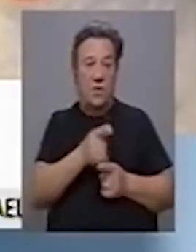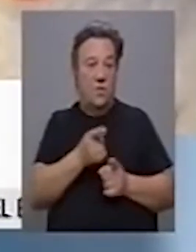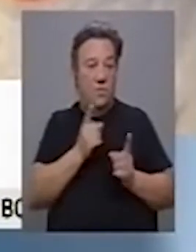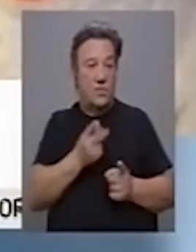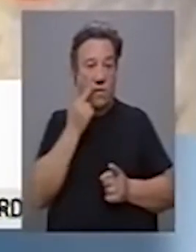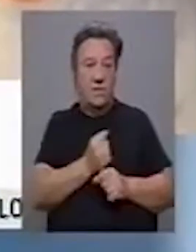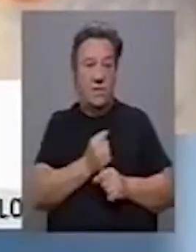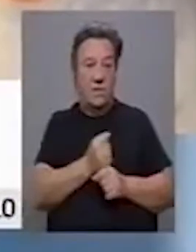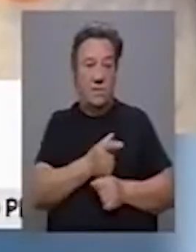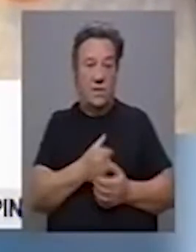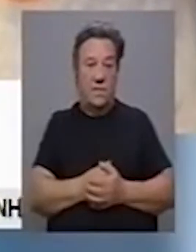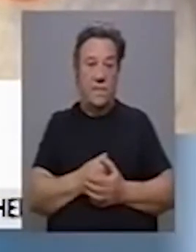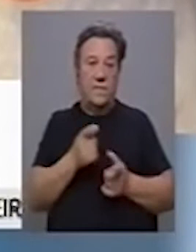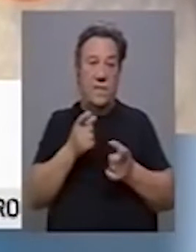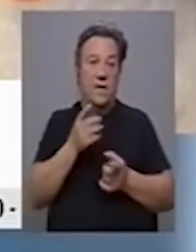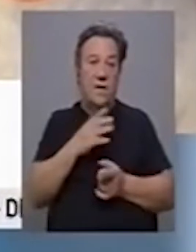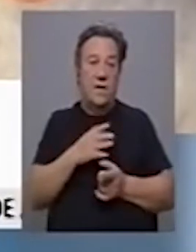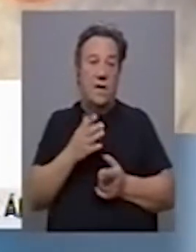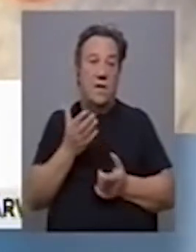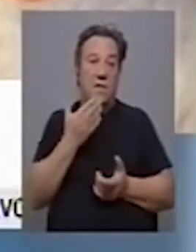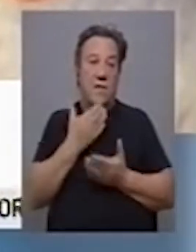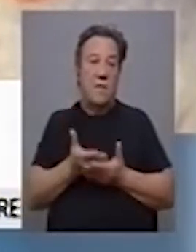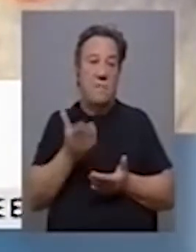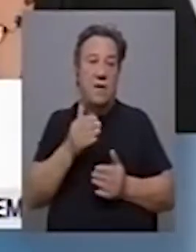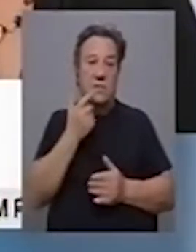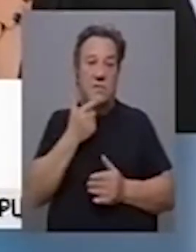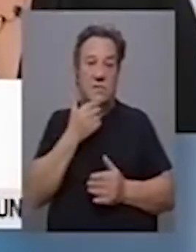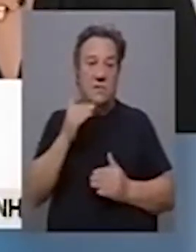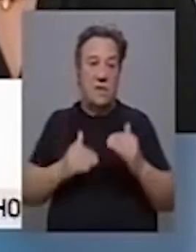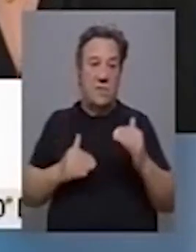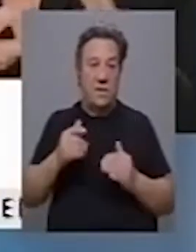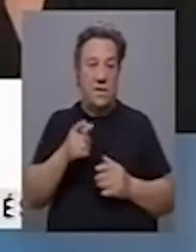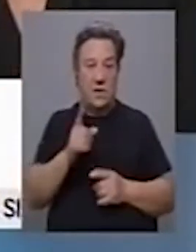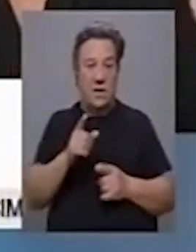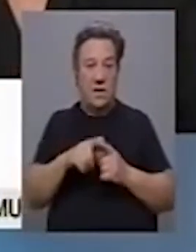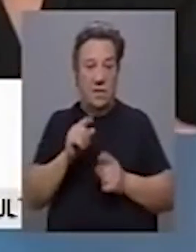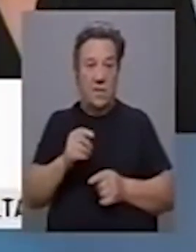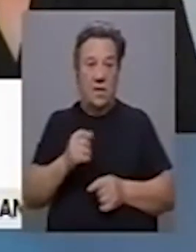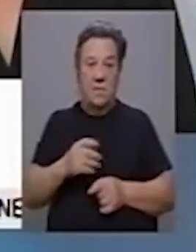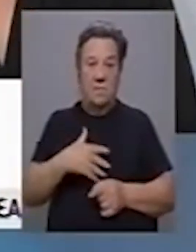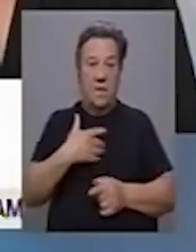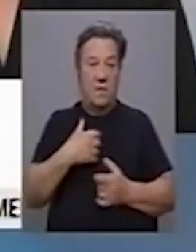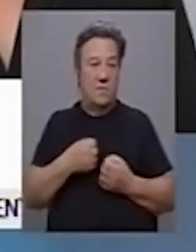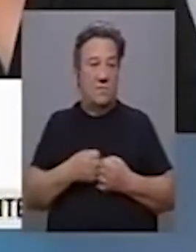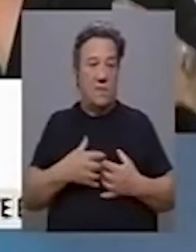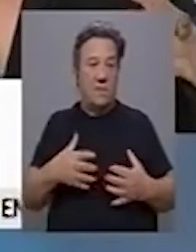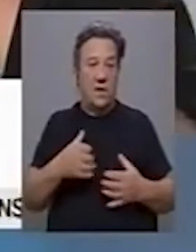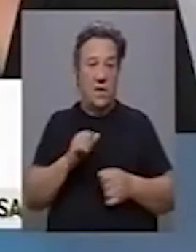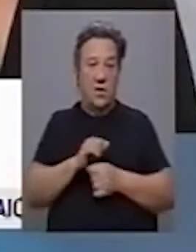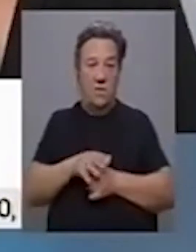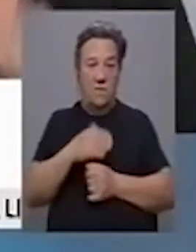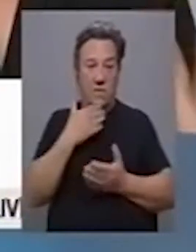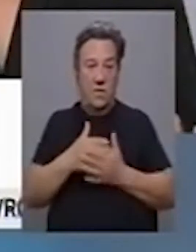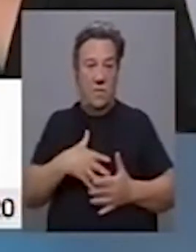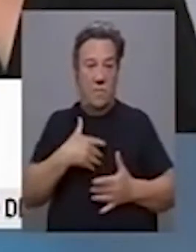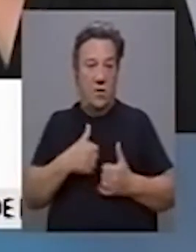a sua vida laboral. E o que cria mais instabilidade, não acha, professor, que é até o medo que se instalou? A Covid instalou